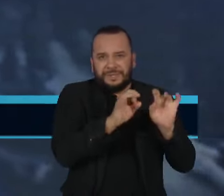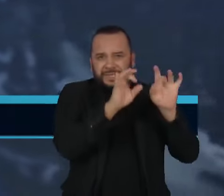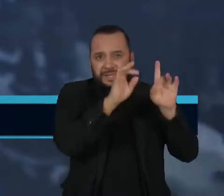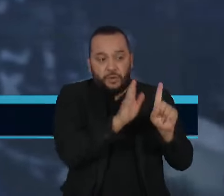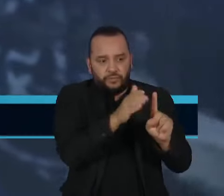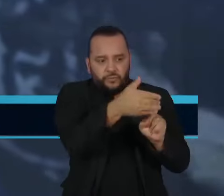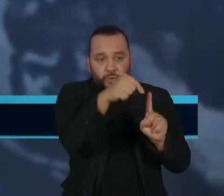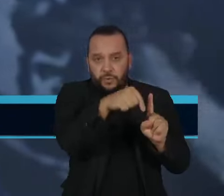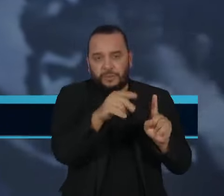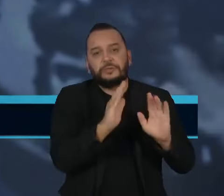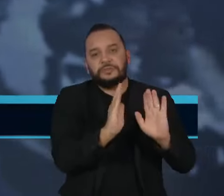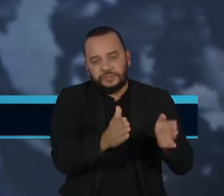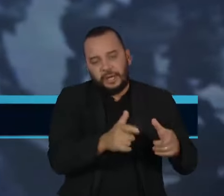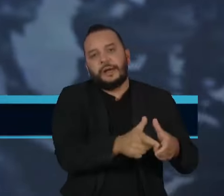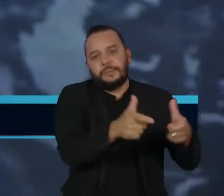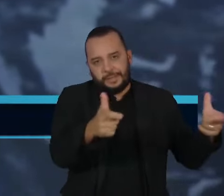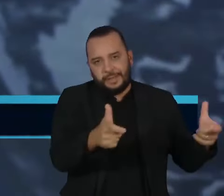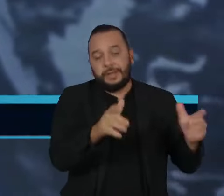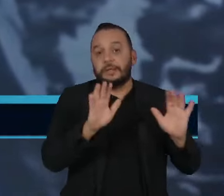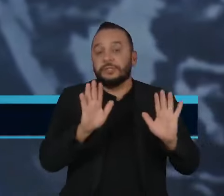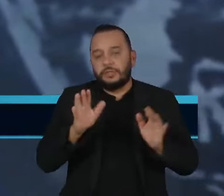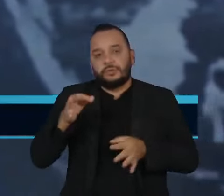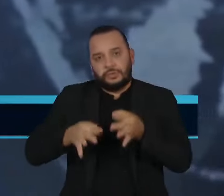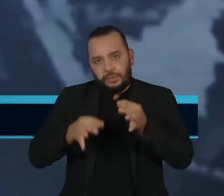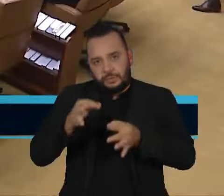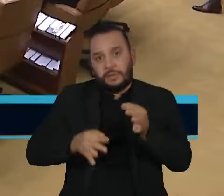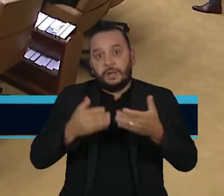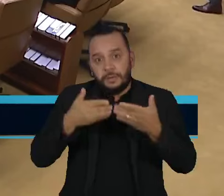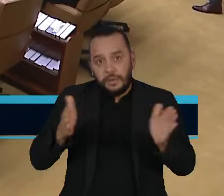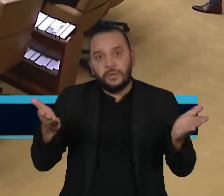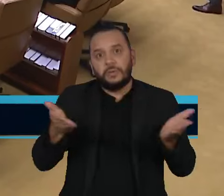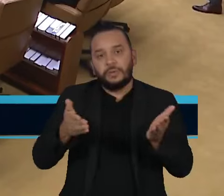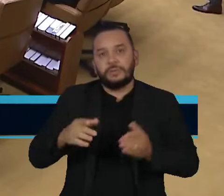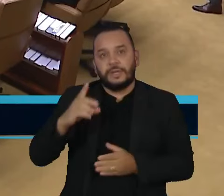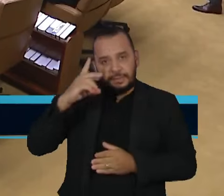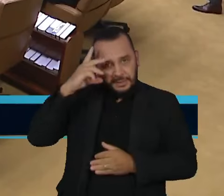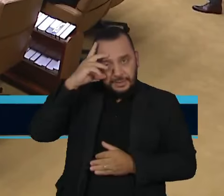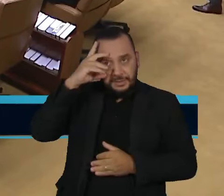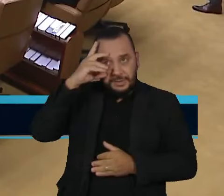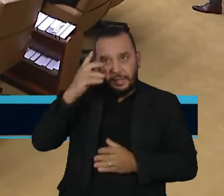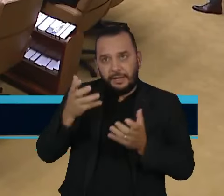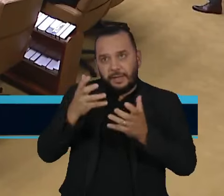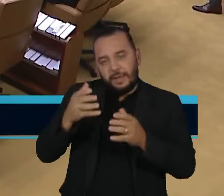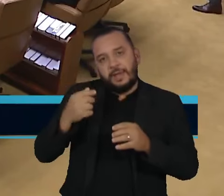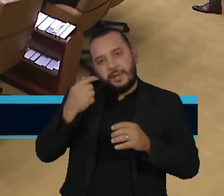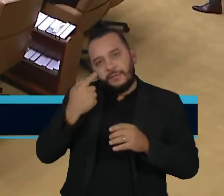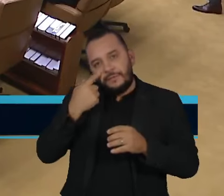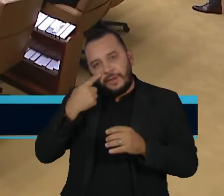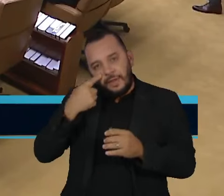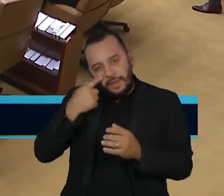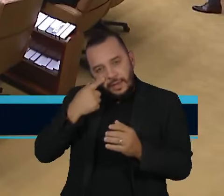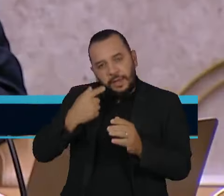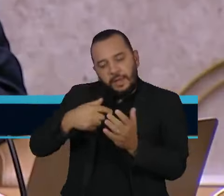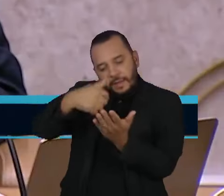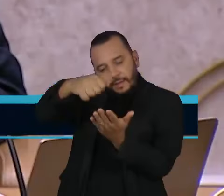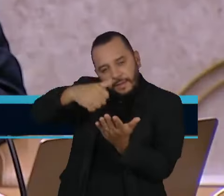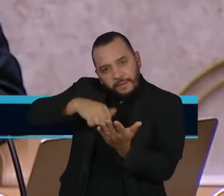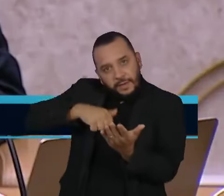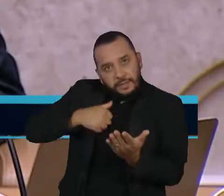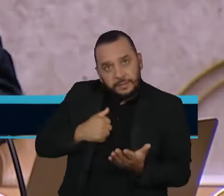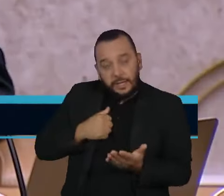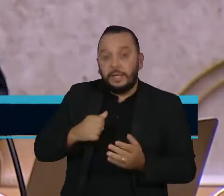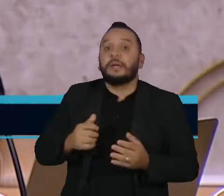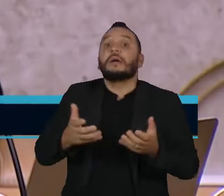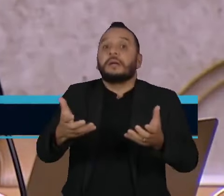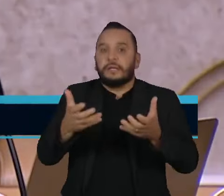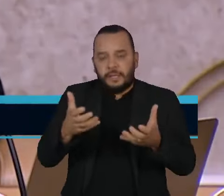reaberto hoje, mas o ministro André Mendonça pediu vista. Já são seis votos a favor da ampliação do